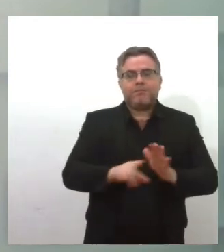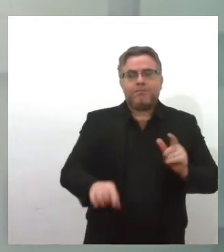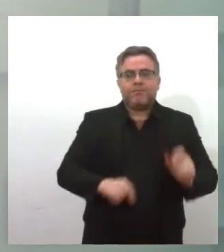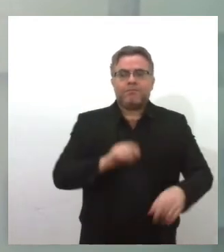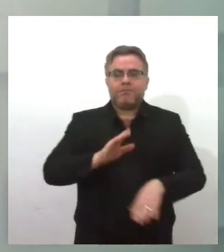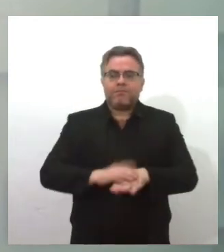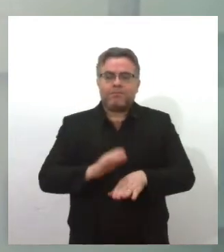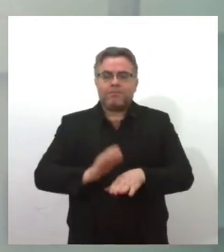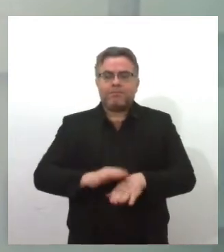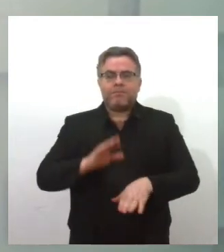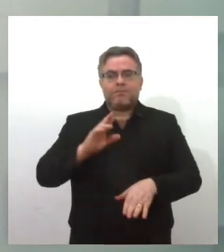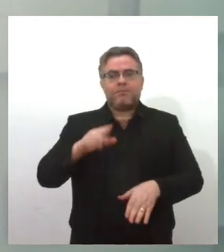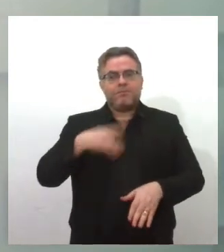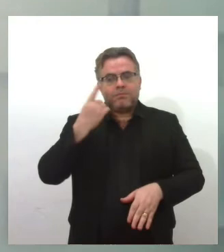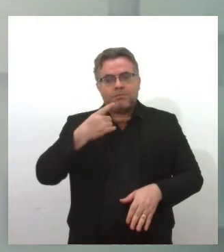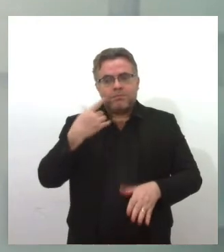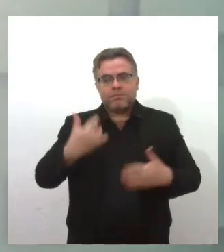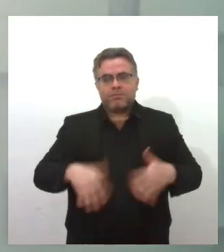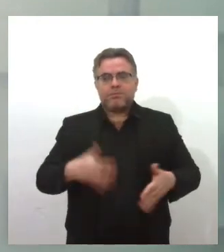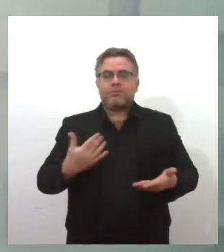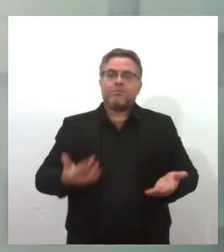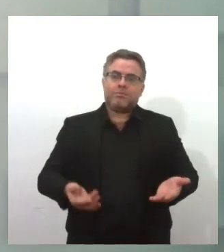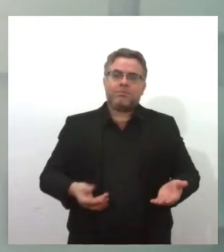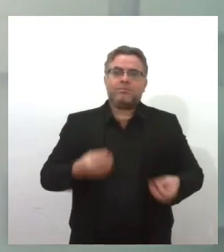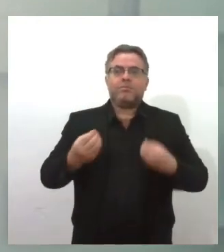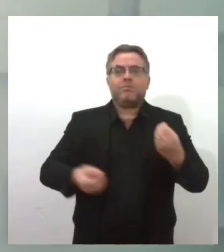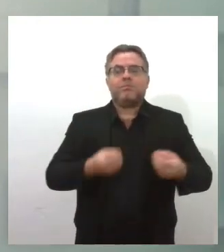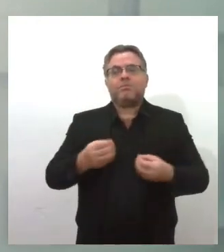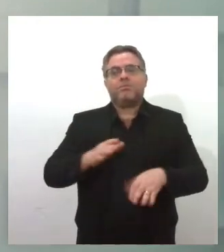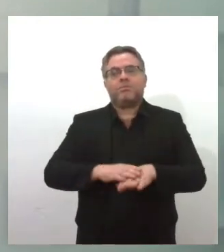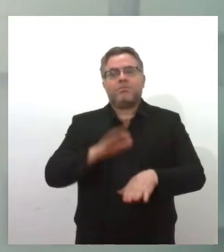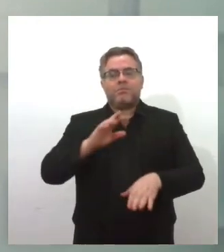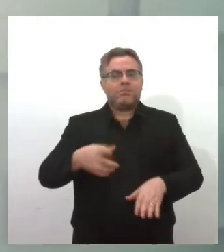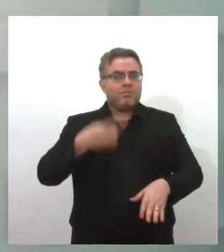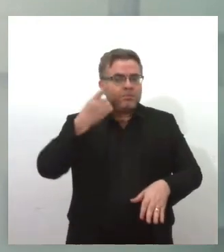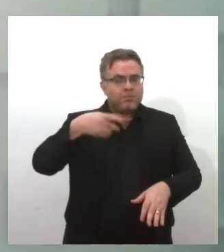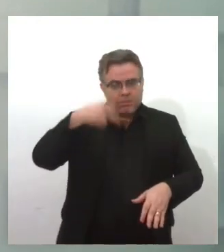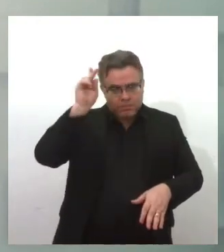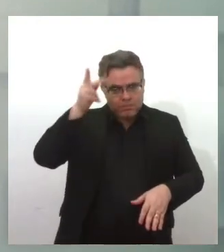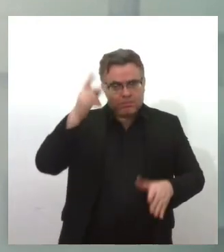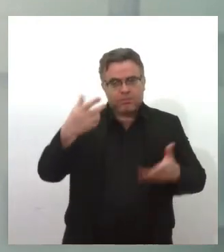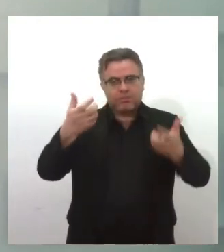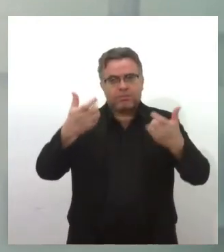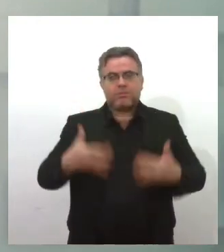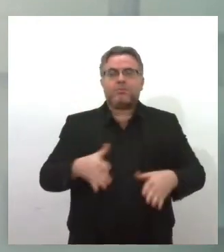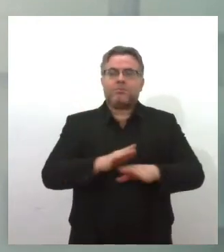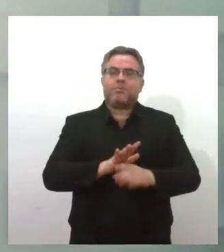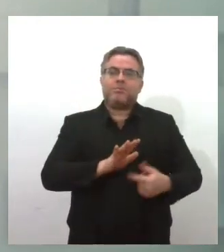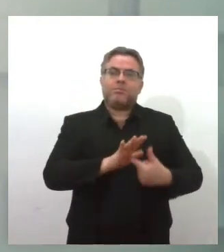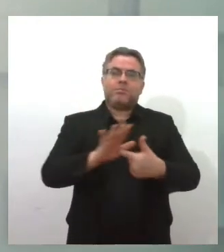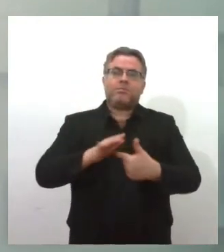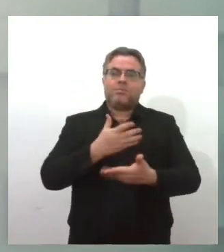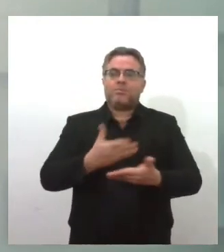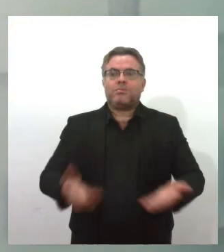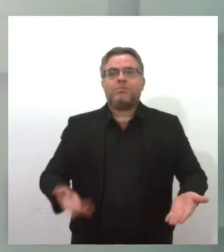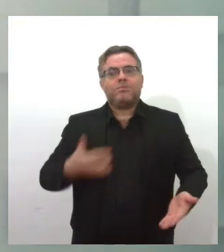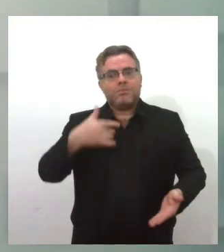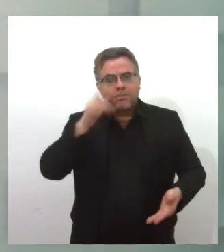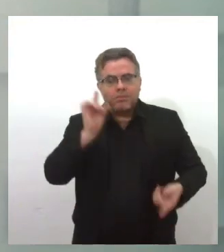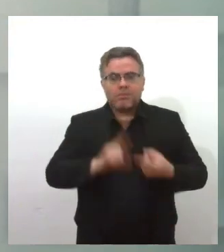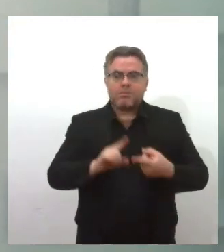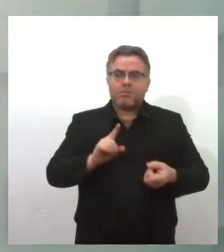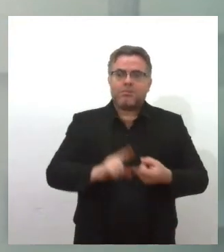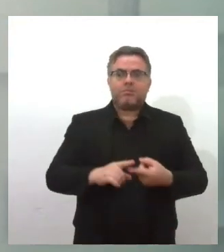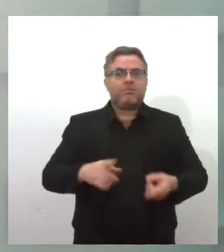autoria do deputado doutor Samuel e de coautoria da deputada Kitty Lima. Então, fica o registro. Ontem, também, o deputado Luciano